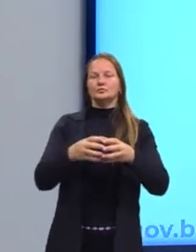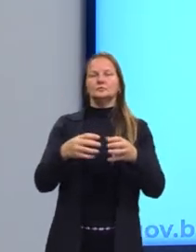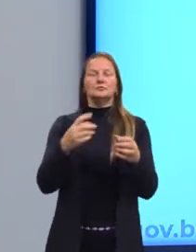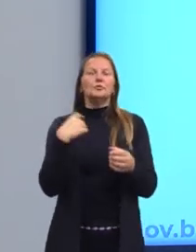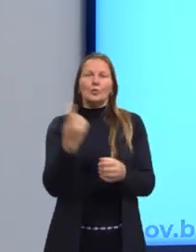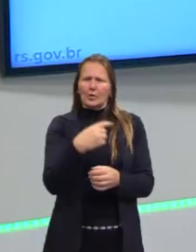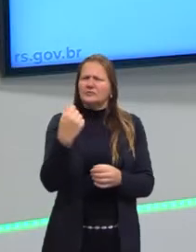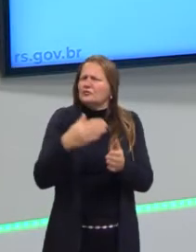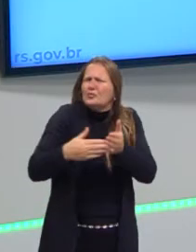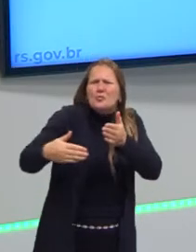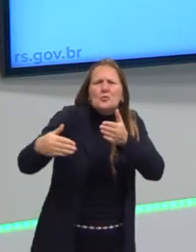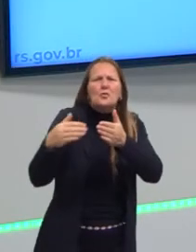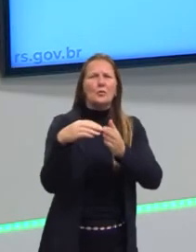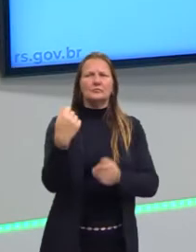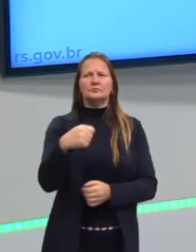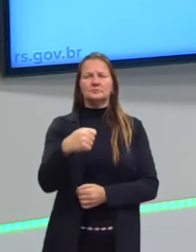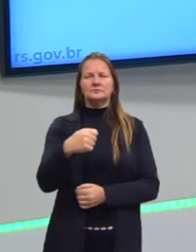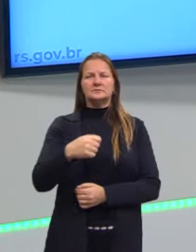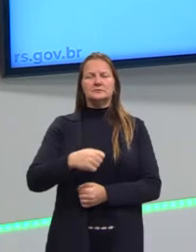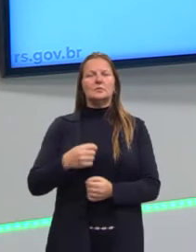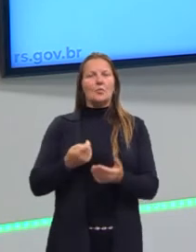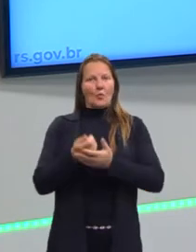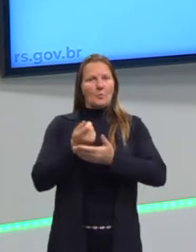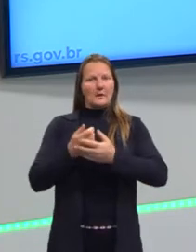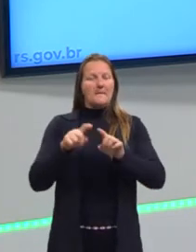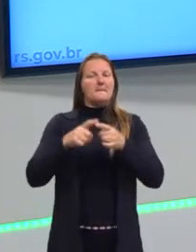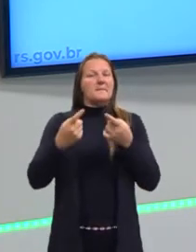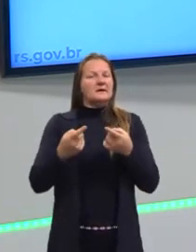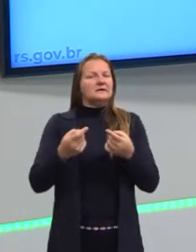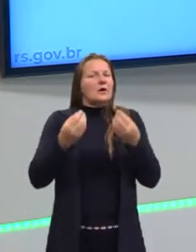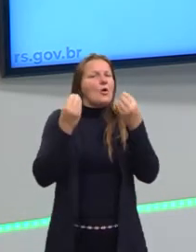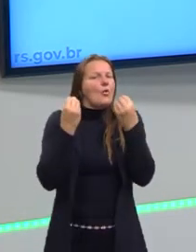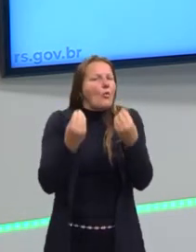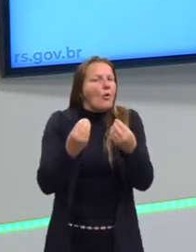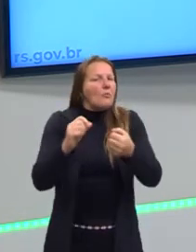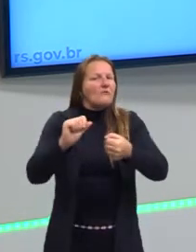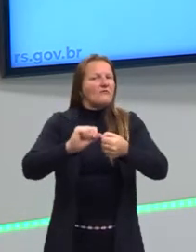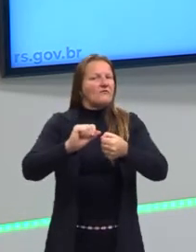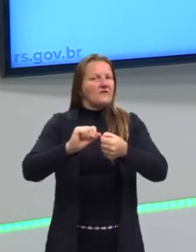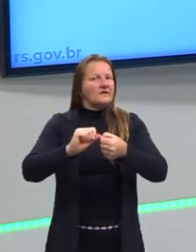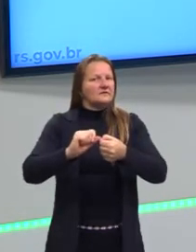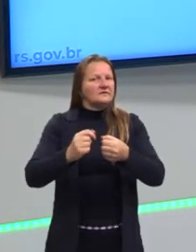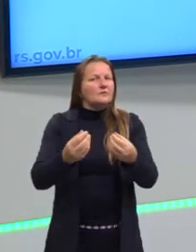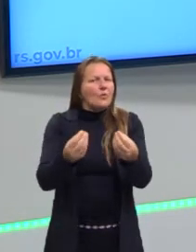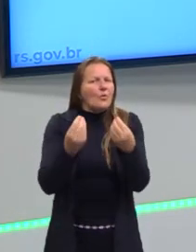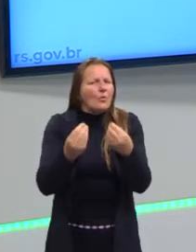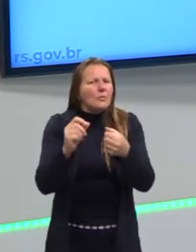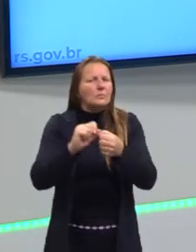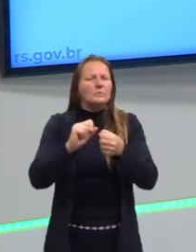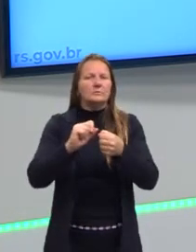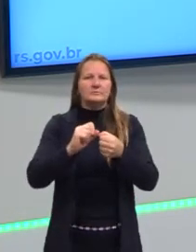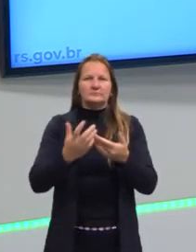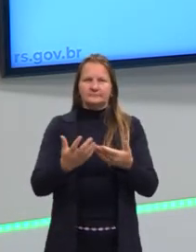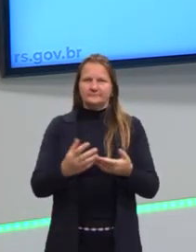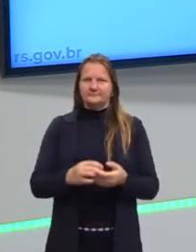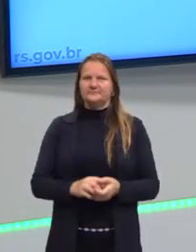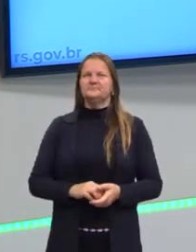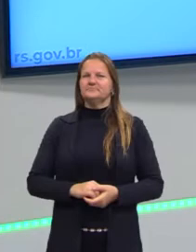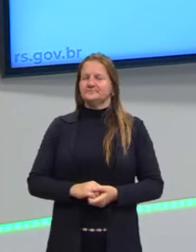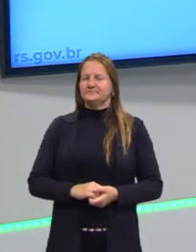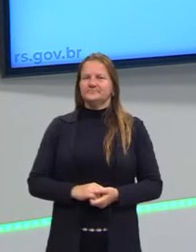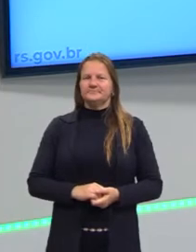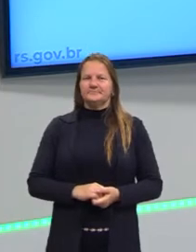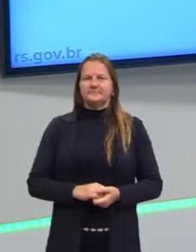precisamos, consumimos, enfim. Mas a questão está em como nós lidamos com o excesso do consumo.